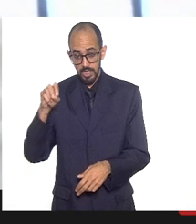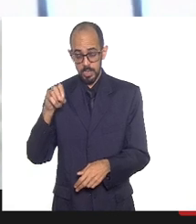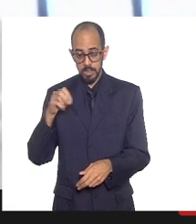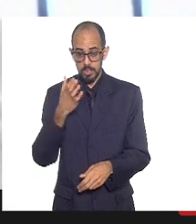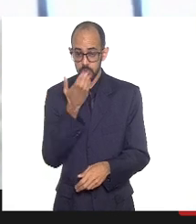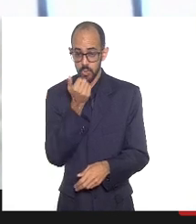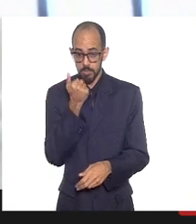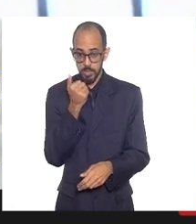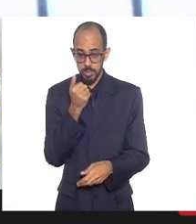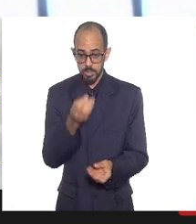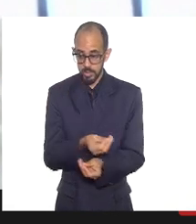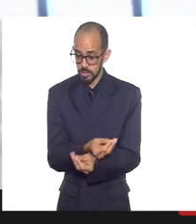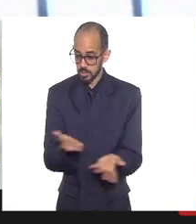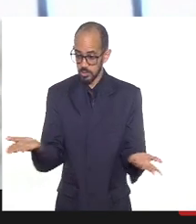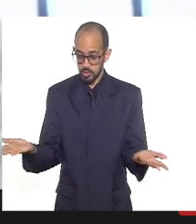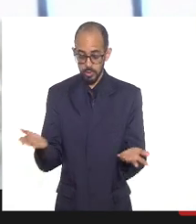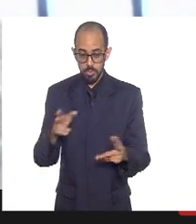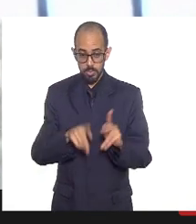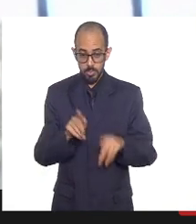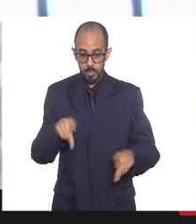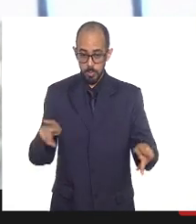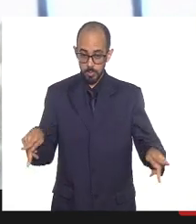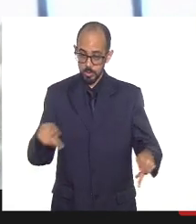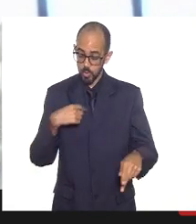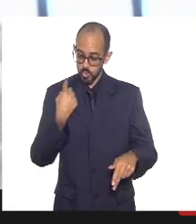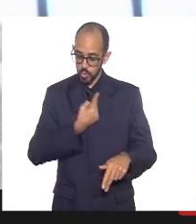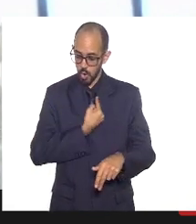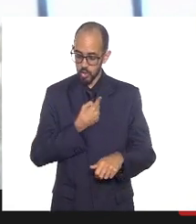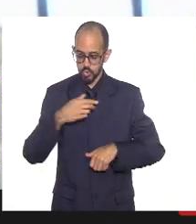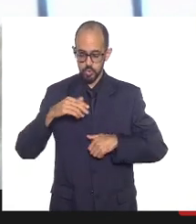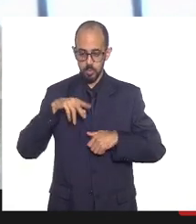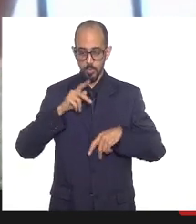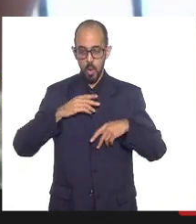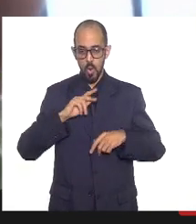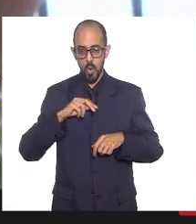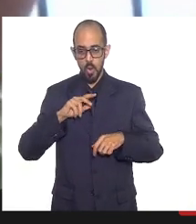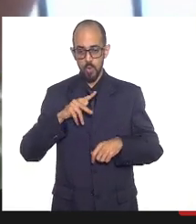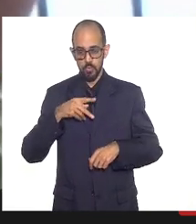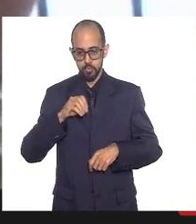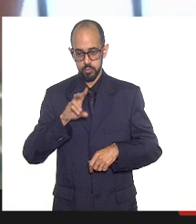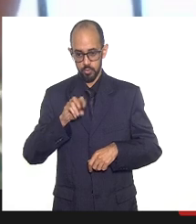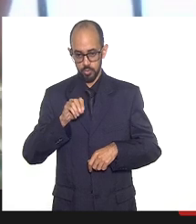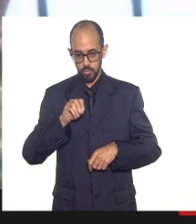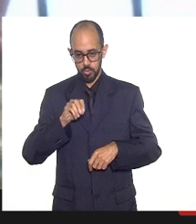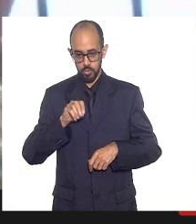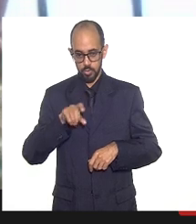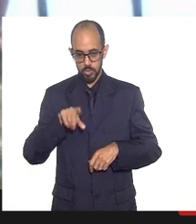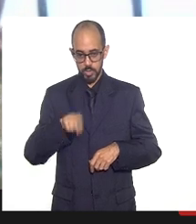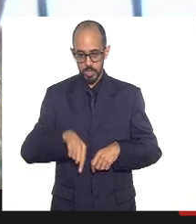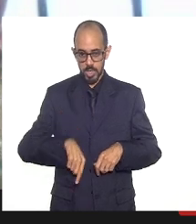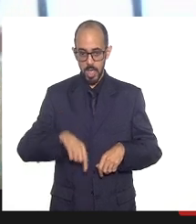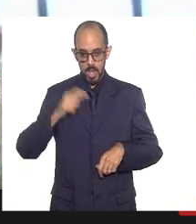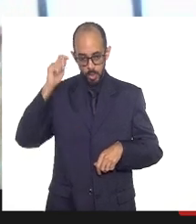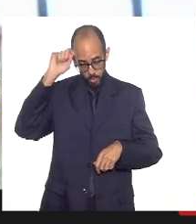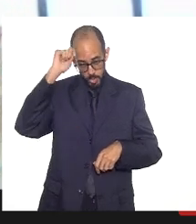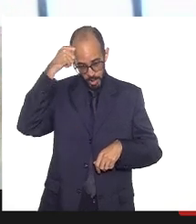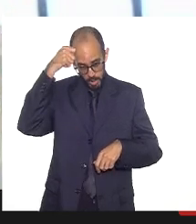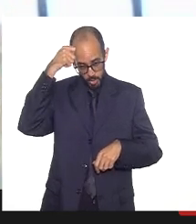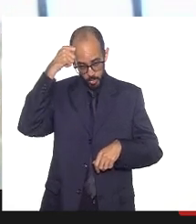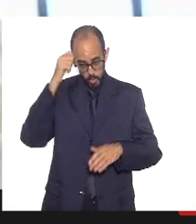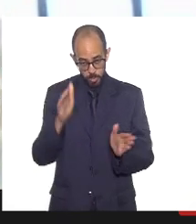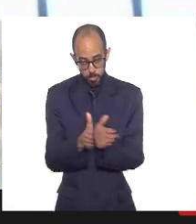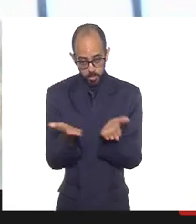refeições. O nosso povo, o nosso povo, que é o povo negro, que está na rua, pobre, periférico,